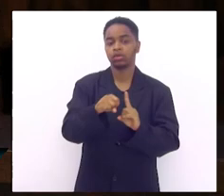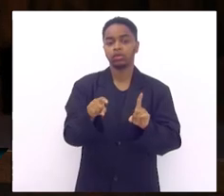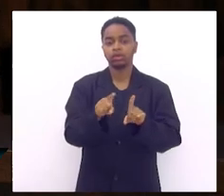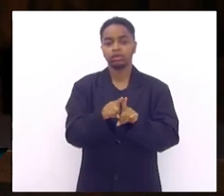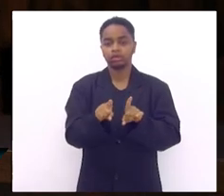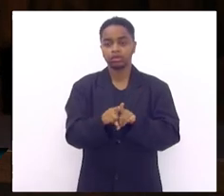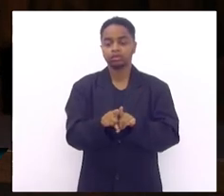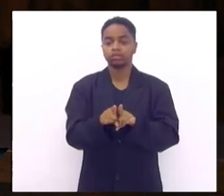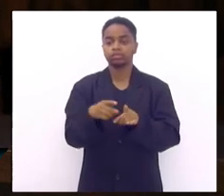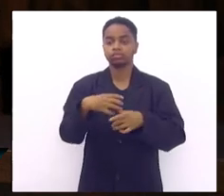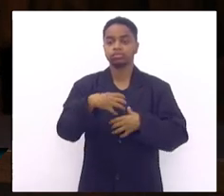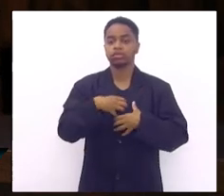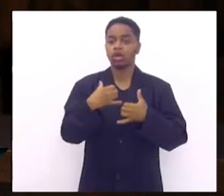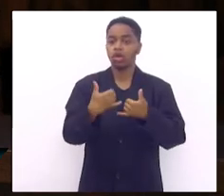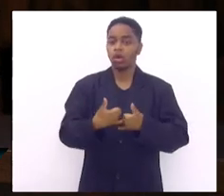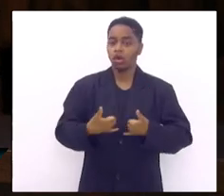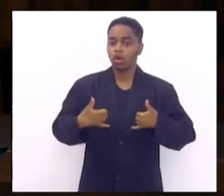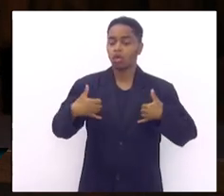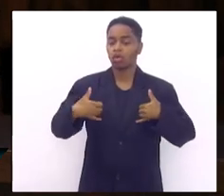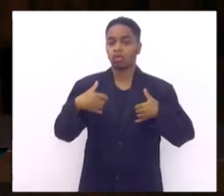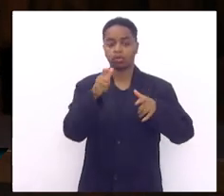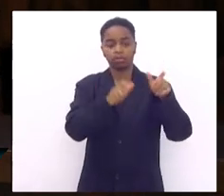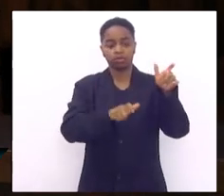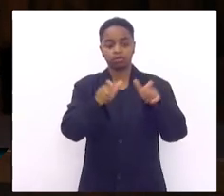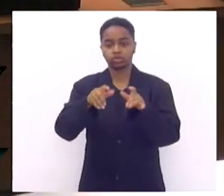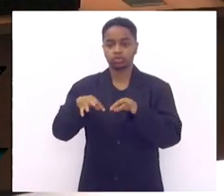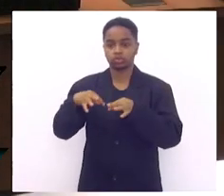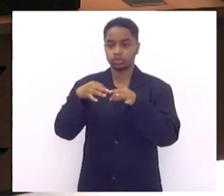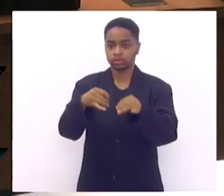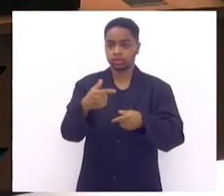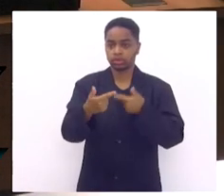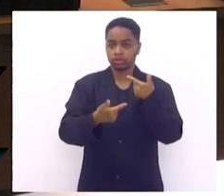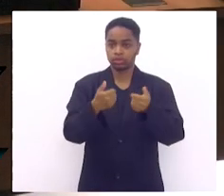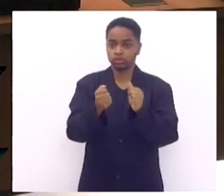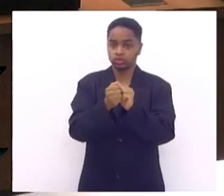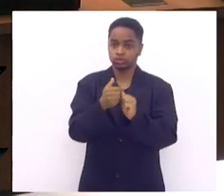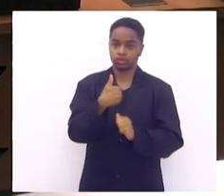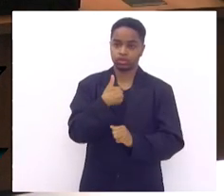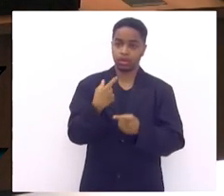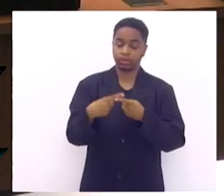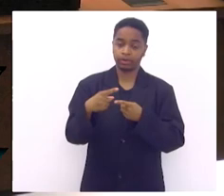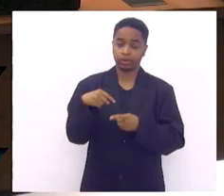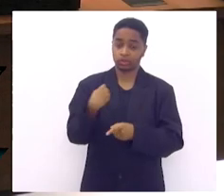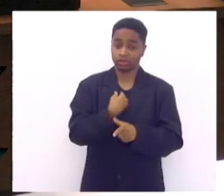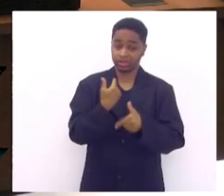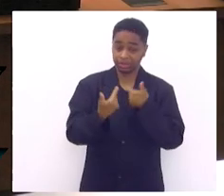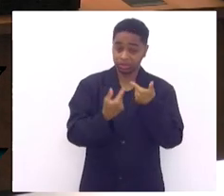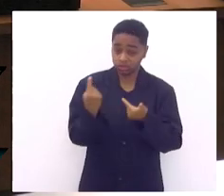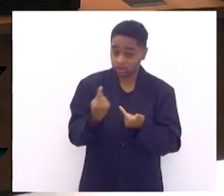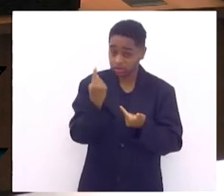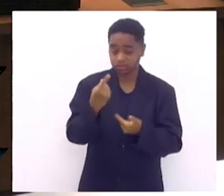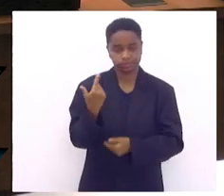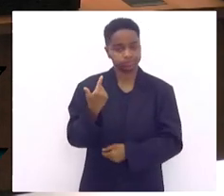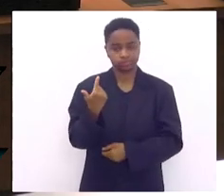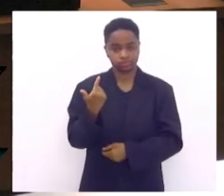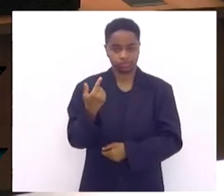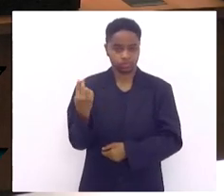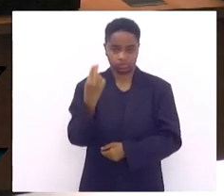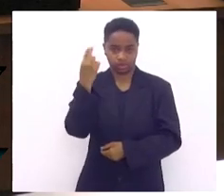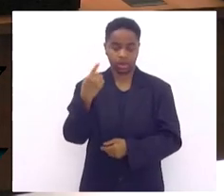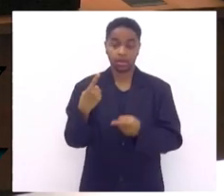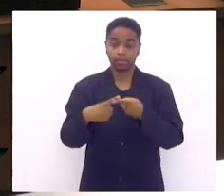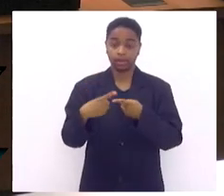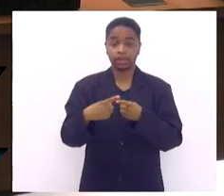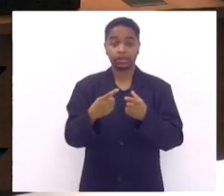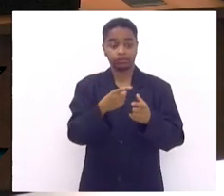e tenho o maior orgulho de todas as pessoas que trabalham comigo porque você não faz nada sozinho é o teu caso você não faz nada sozinho você